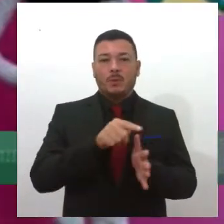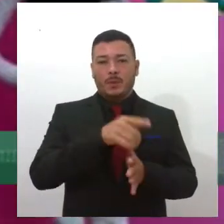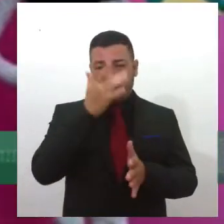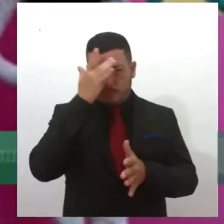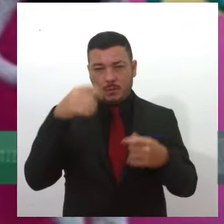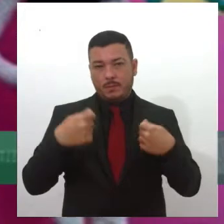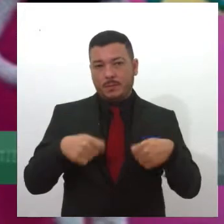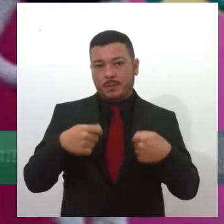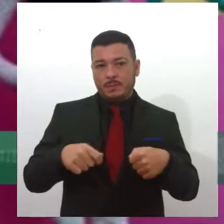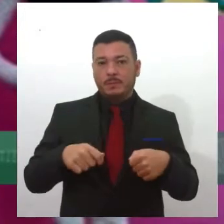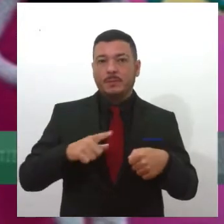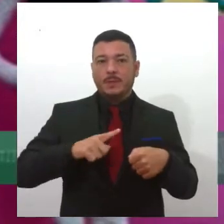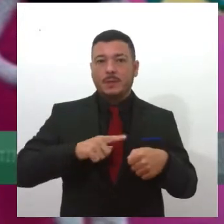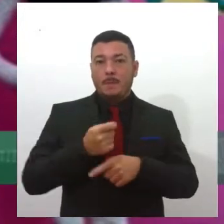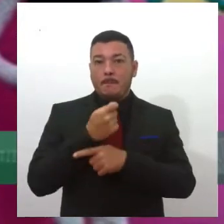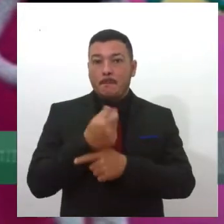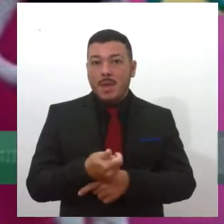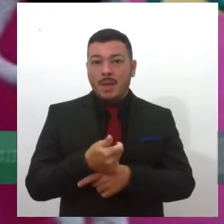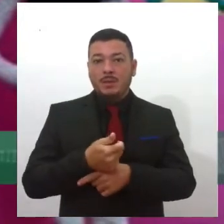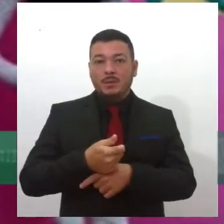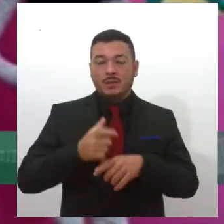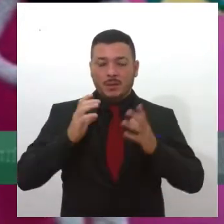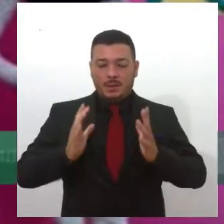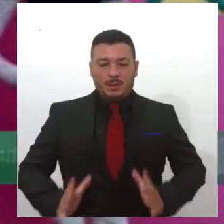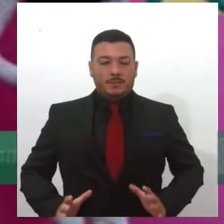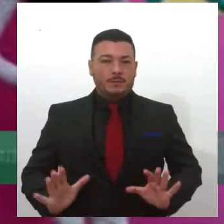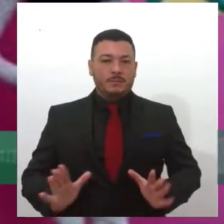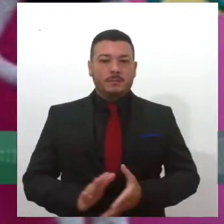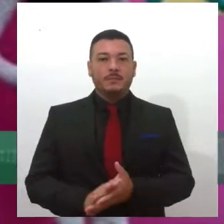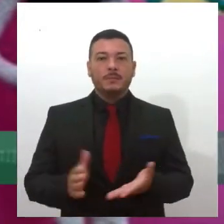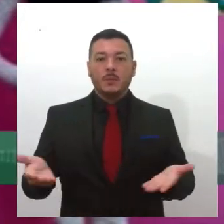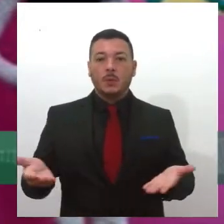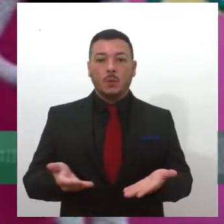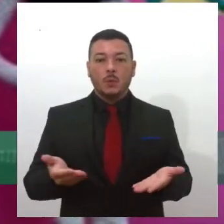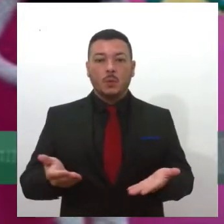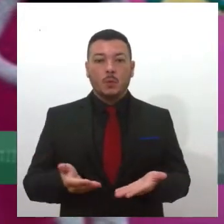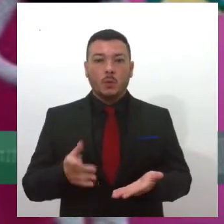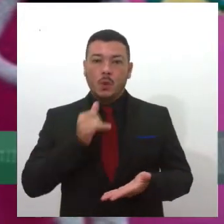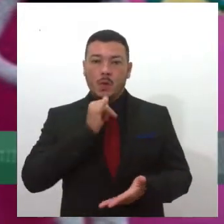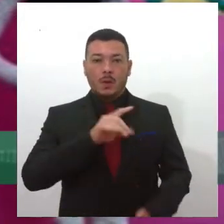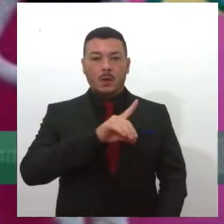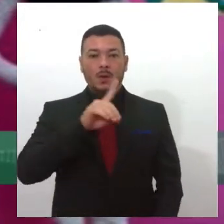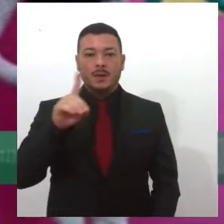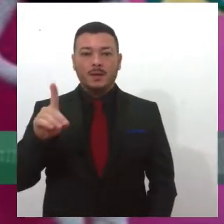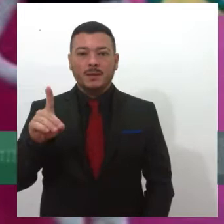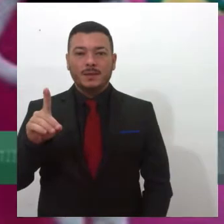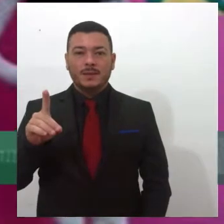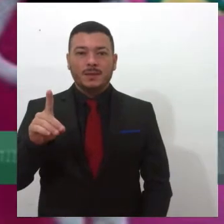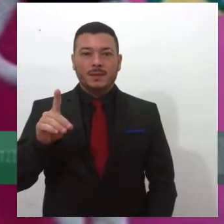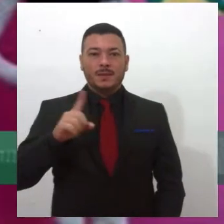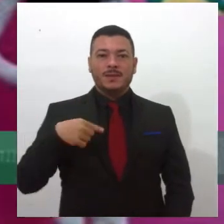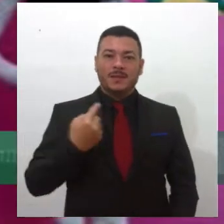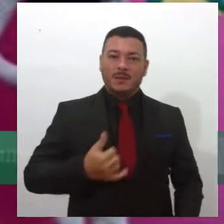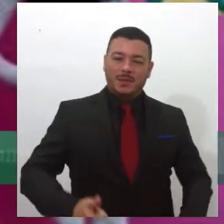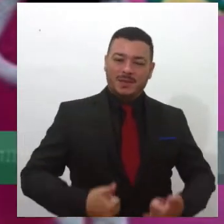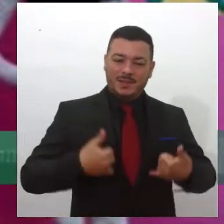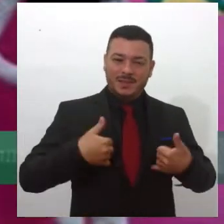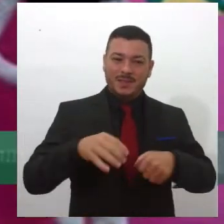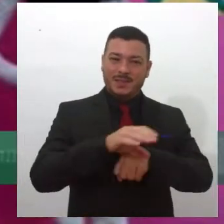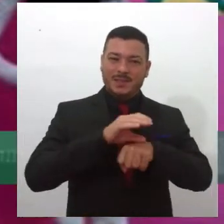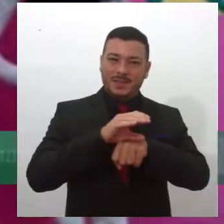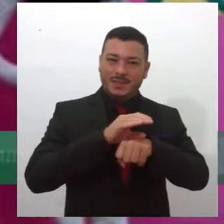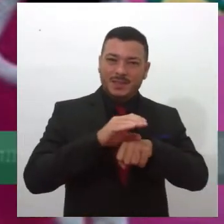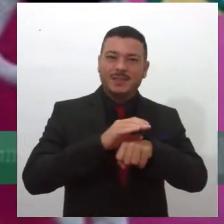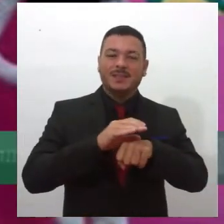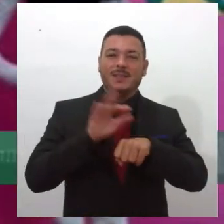precisam para ter um mínimo de dignidade. Inclusive, hoje é o dia do aniversário da nossa querida Constituição Federal,